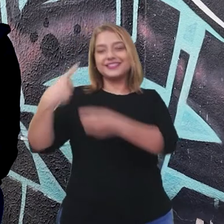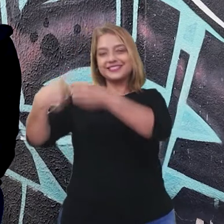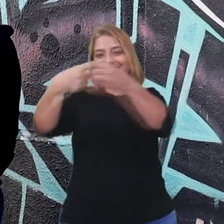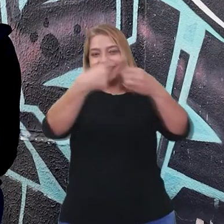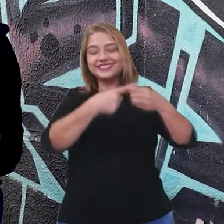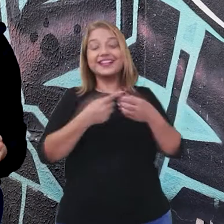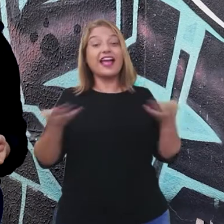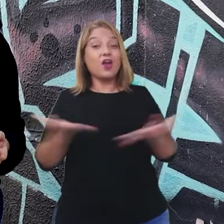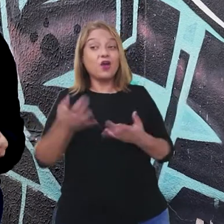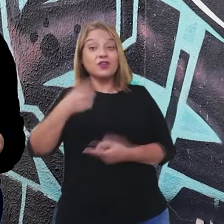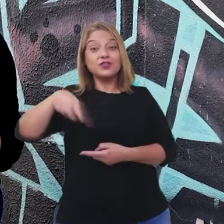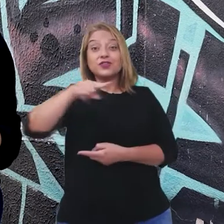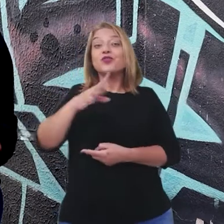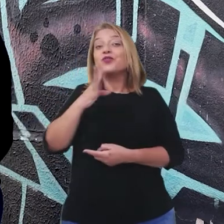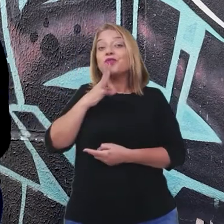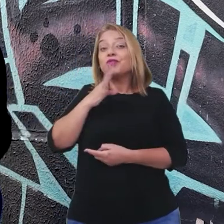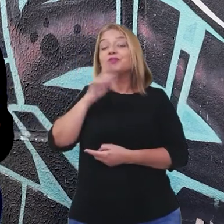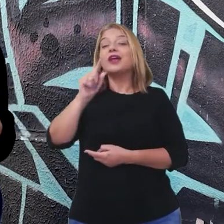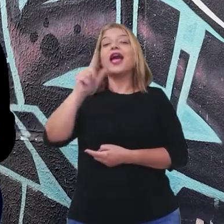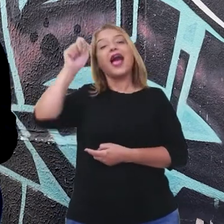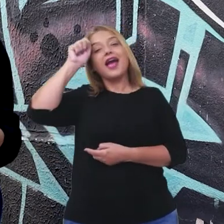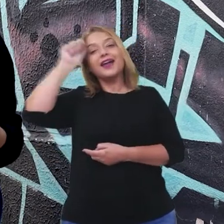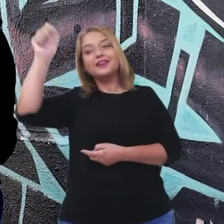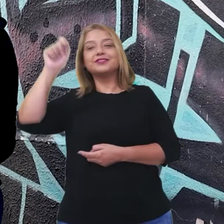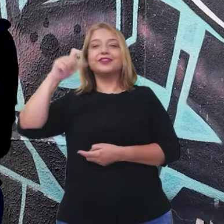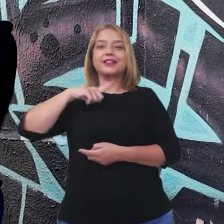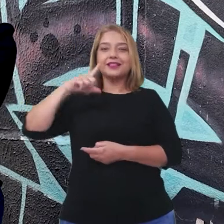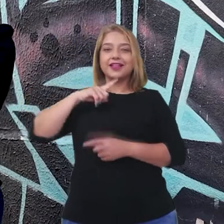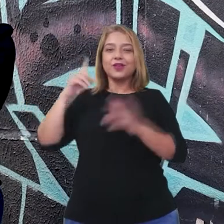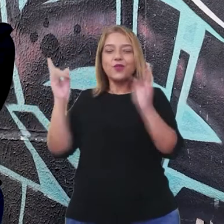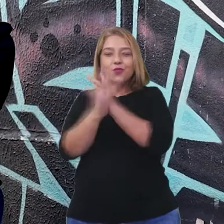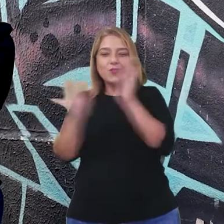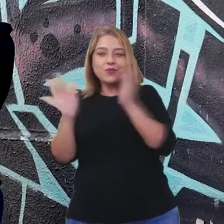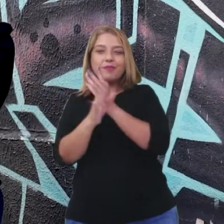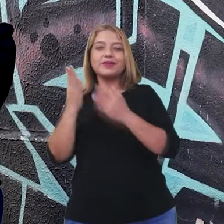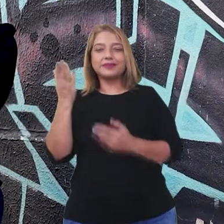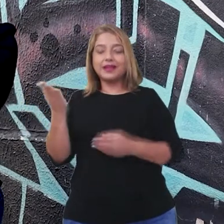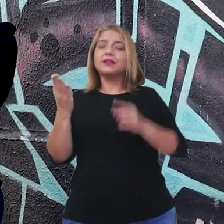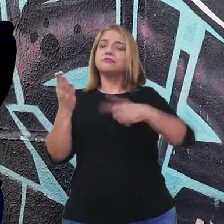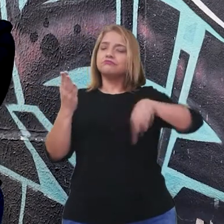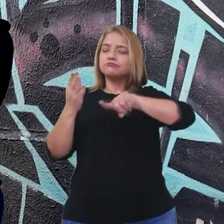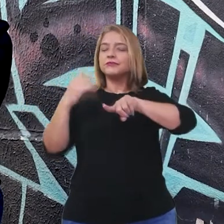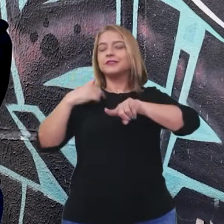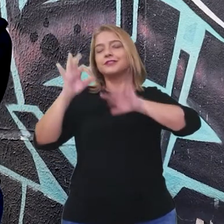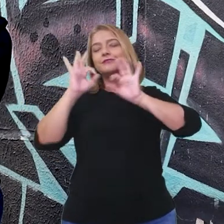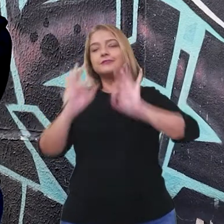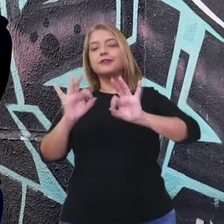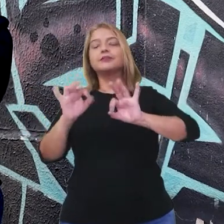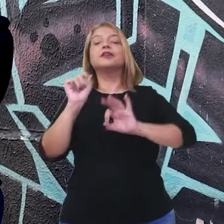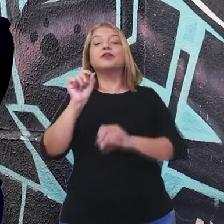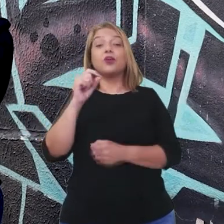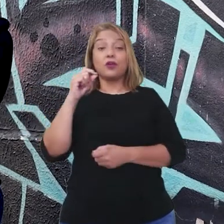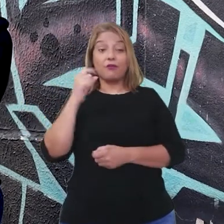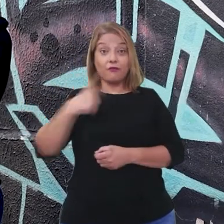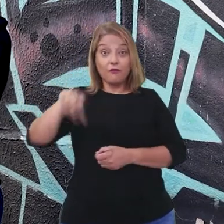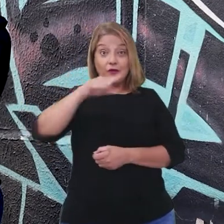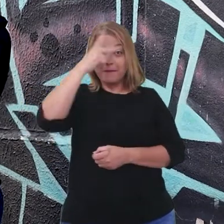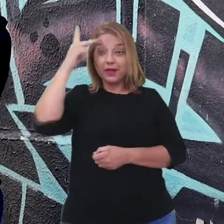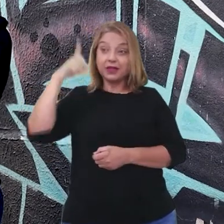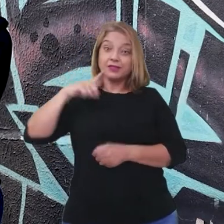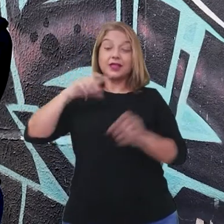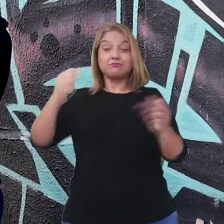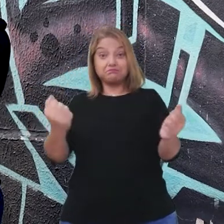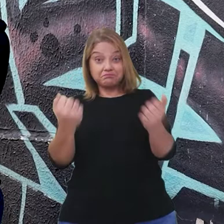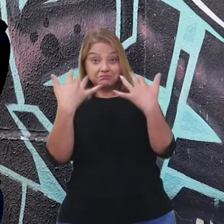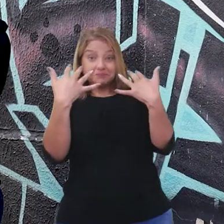Cidade. Que tal conhecermos o artista urbano Desi? Eu tenho certeza que você e todo o pessoal